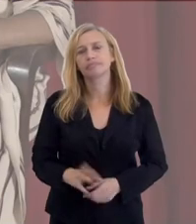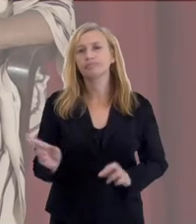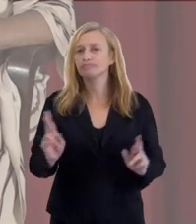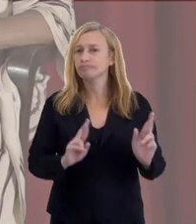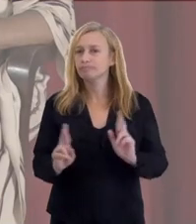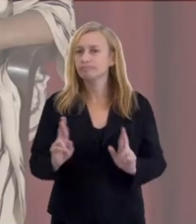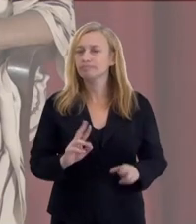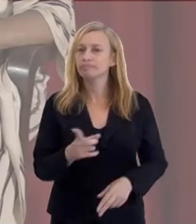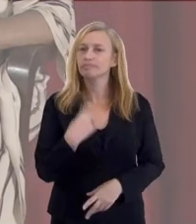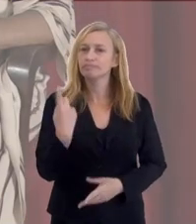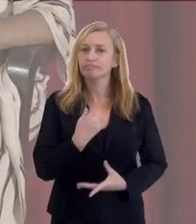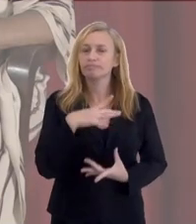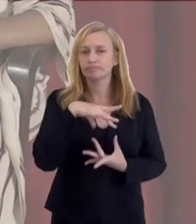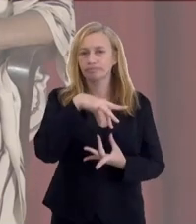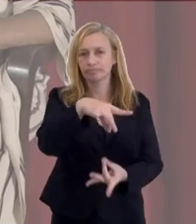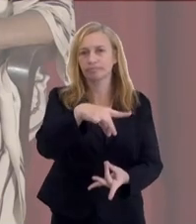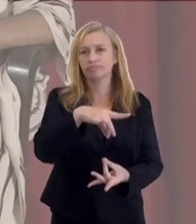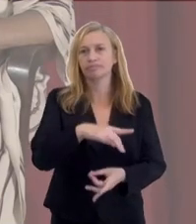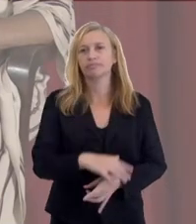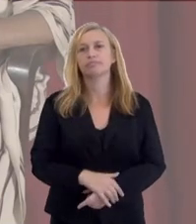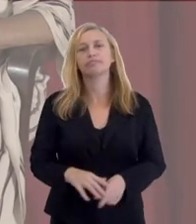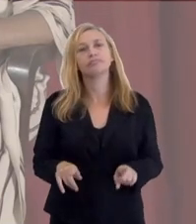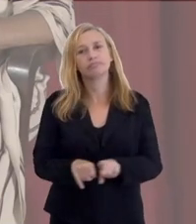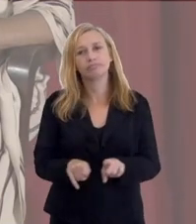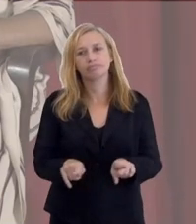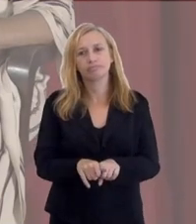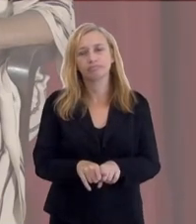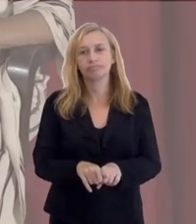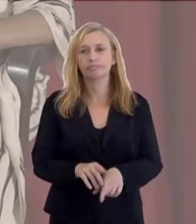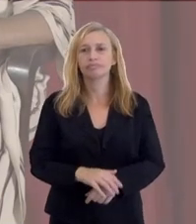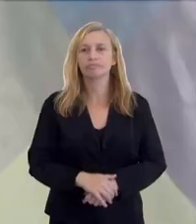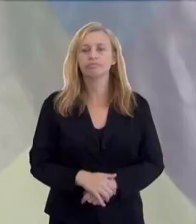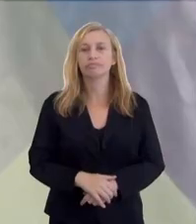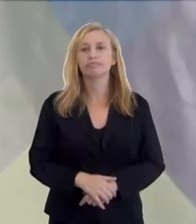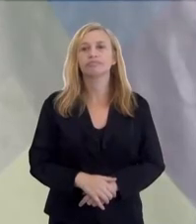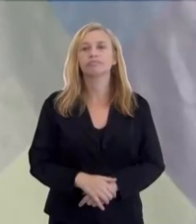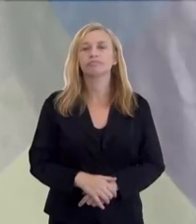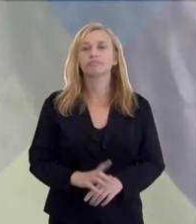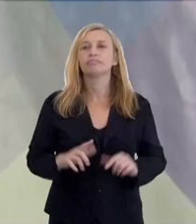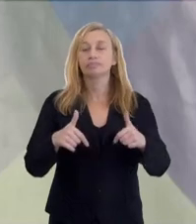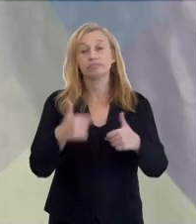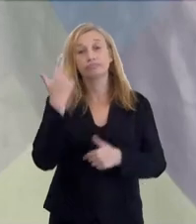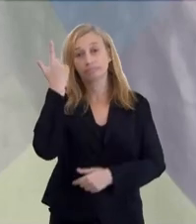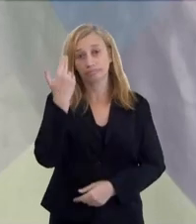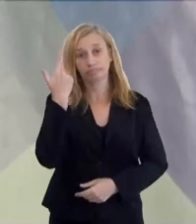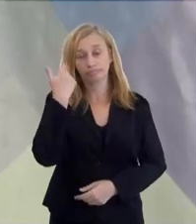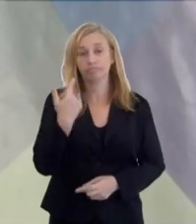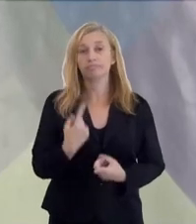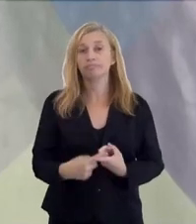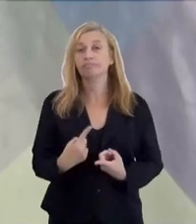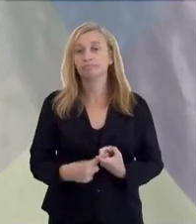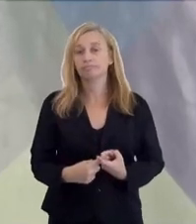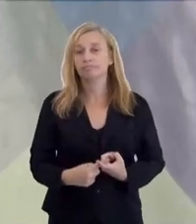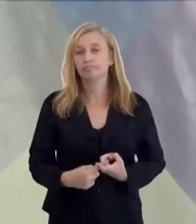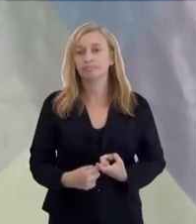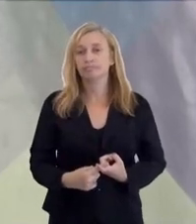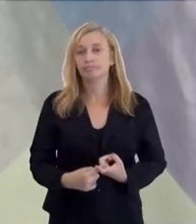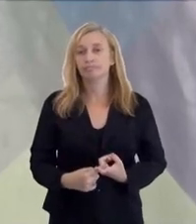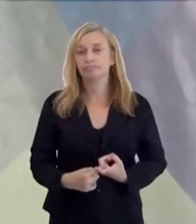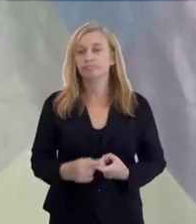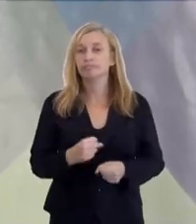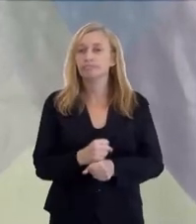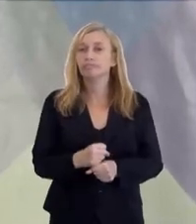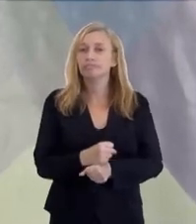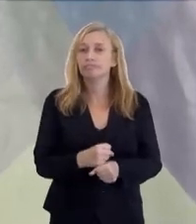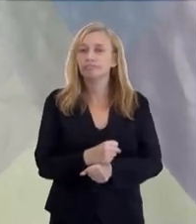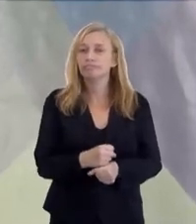entre nós e os espíritos também deve ser encarada de forma natural, porque isso foi por muito tempo